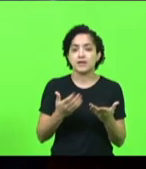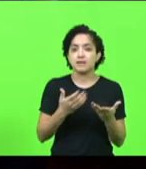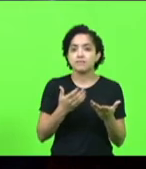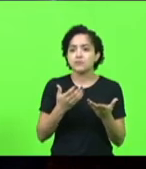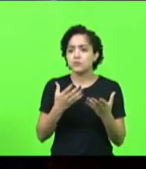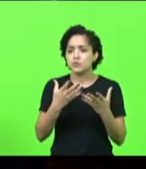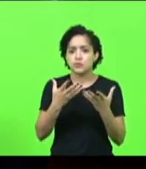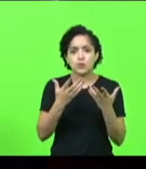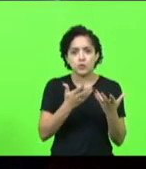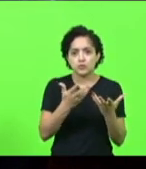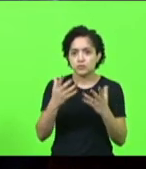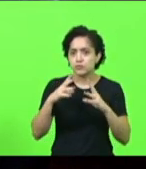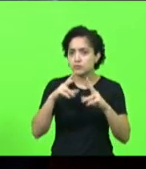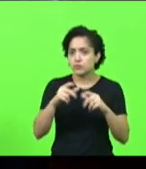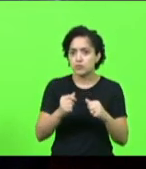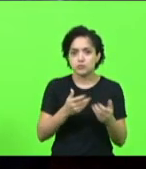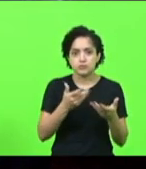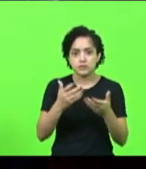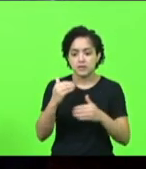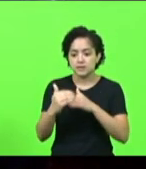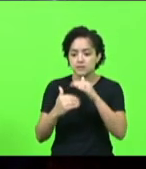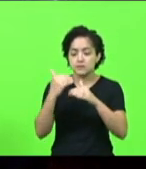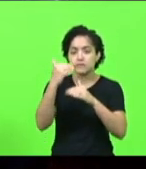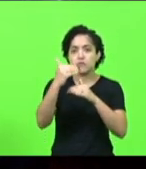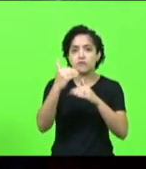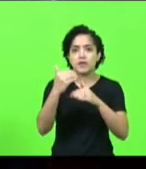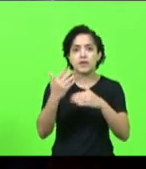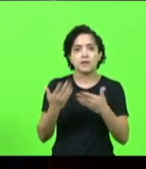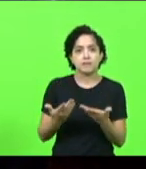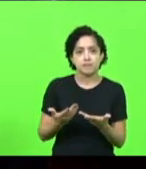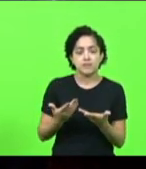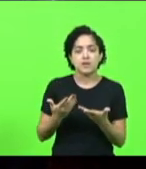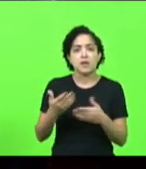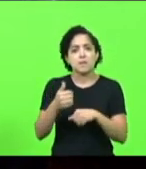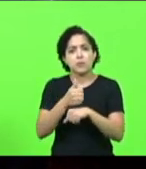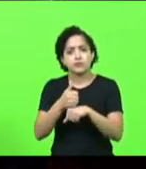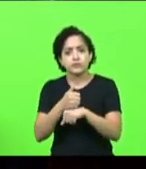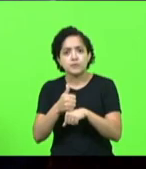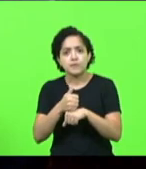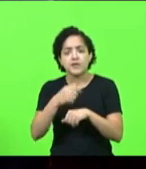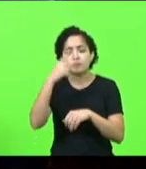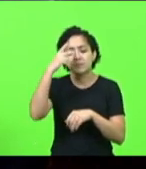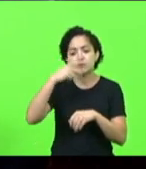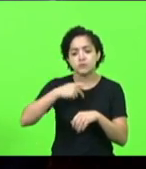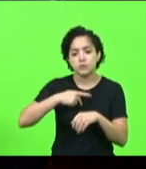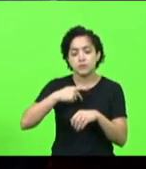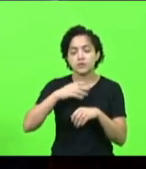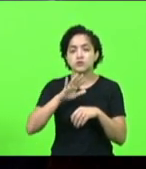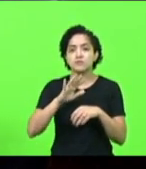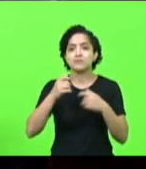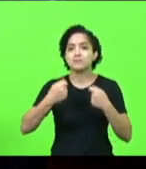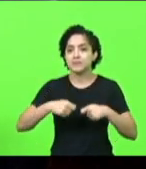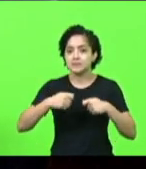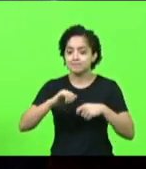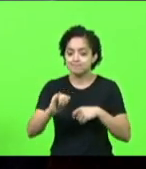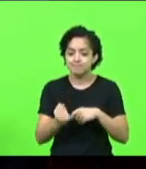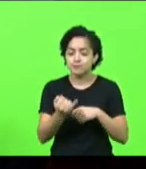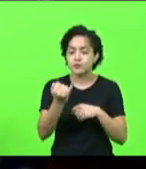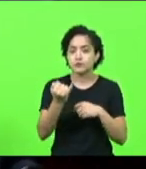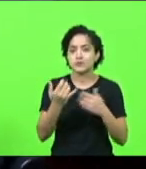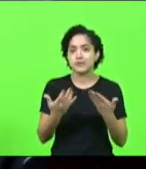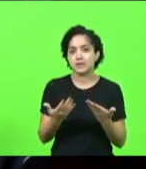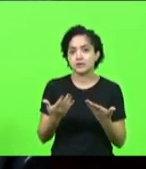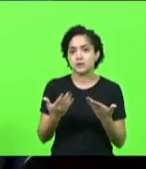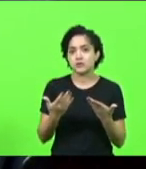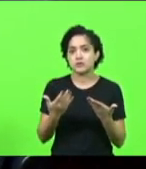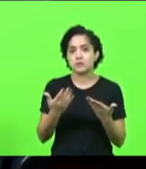na vida todos nós queremos profissionalmente pessoalmente o que precisamos é oportunidade por isso o